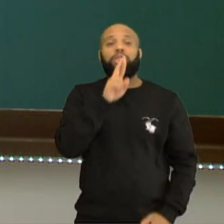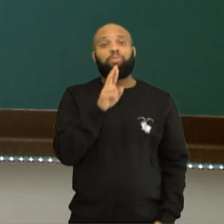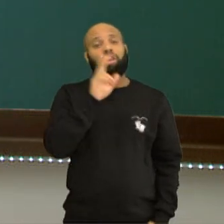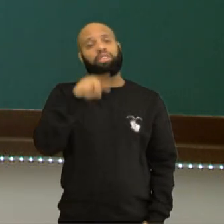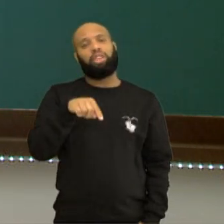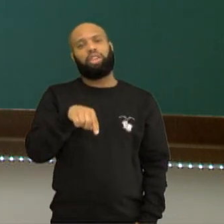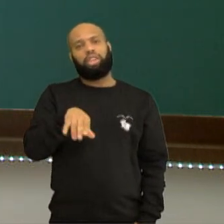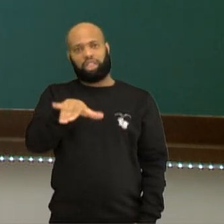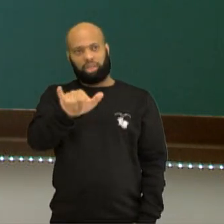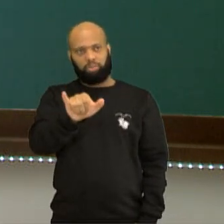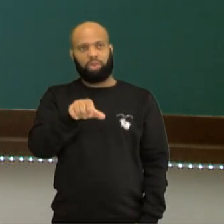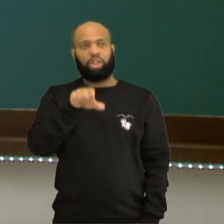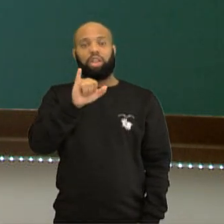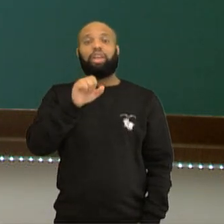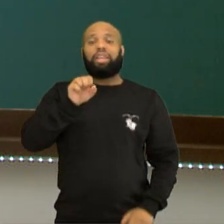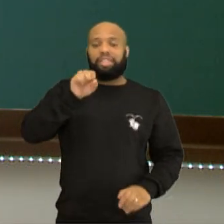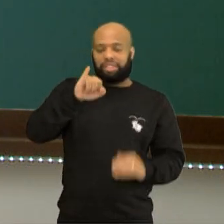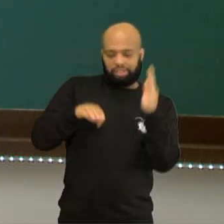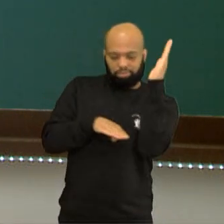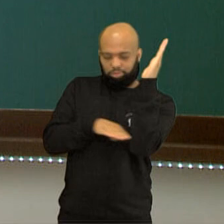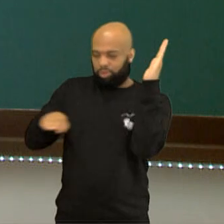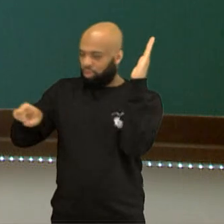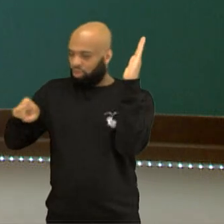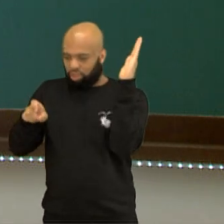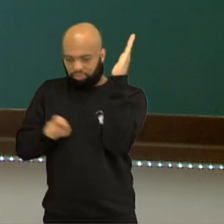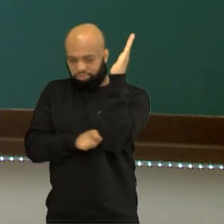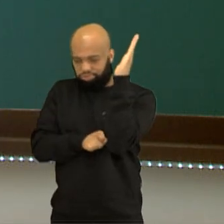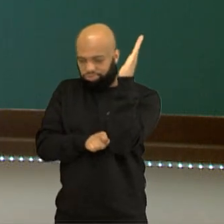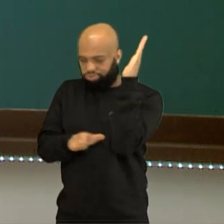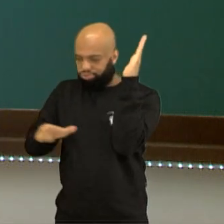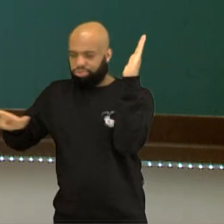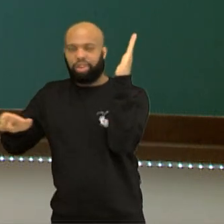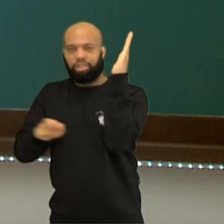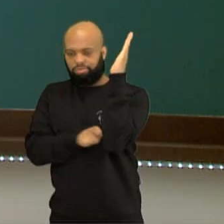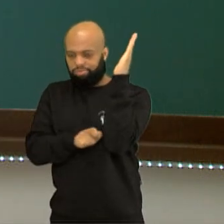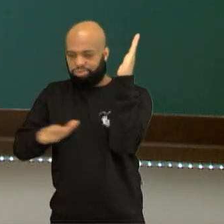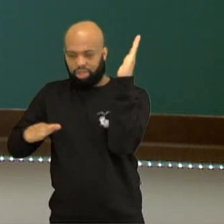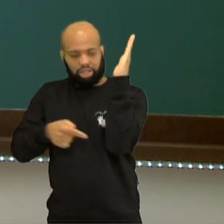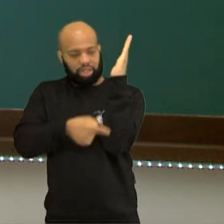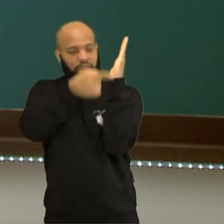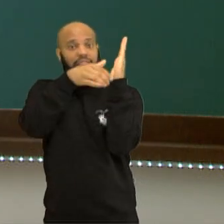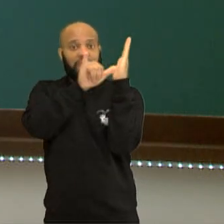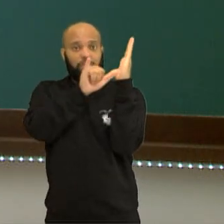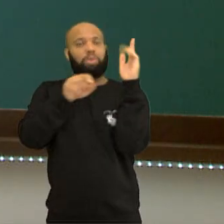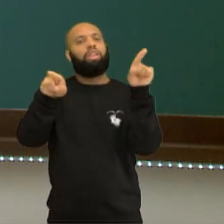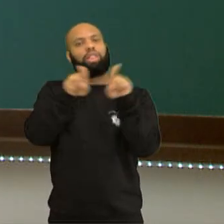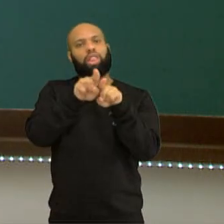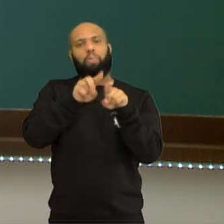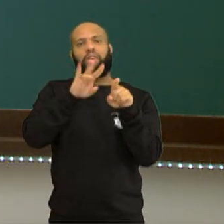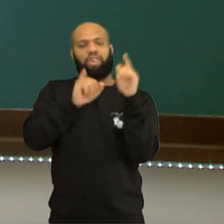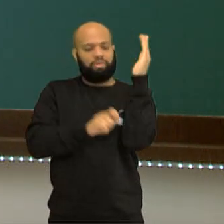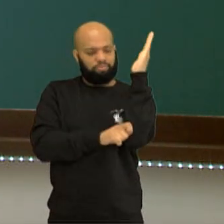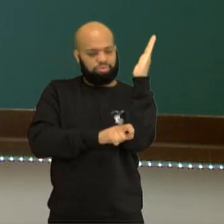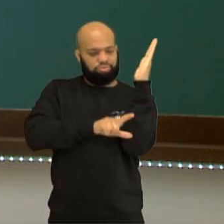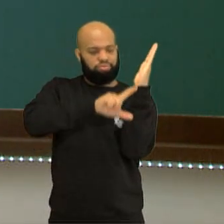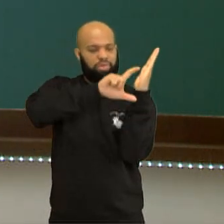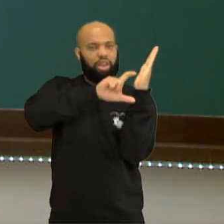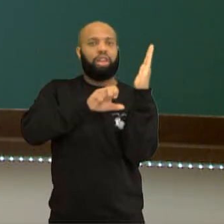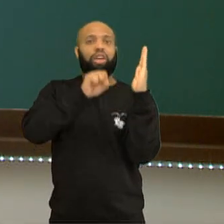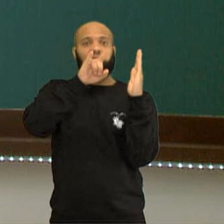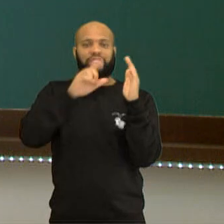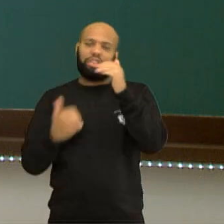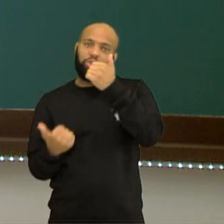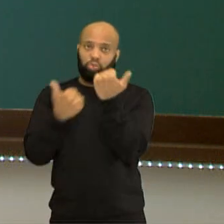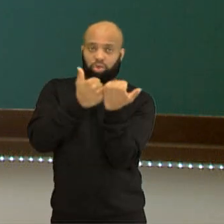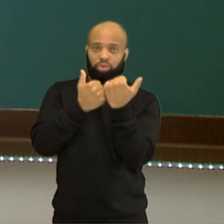quando o x está aumentando, tá bom? O que vai acontecer com y? Vai aumentar também. Então, você substituindo lá